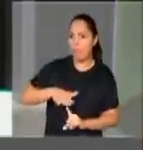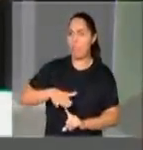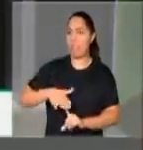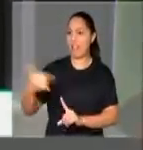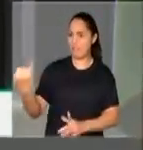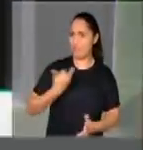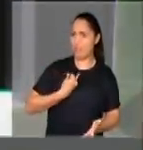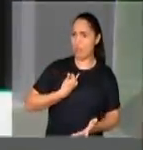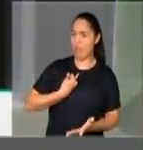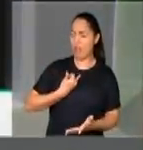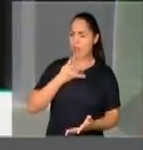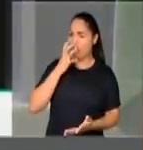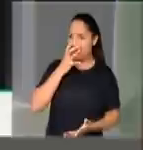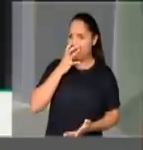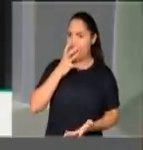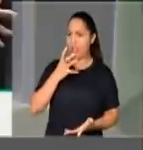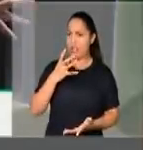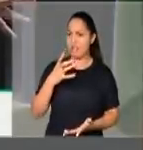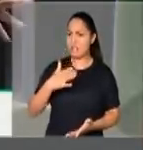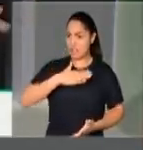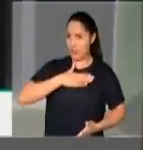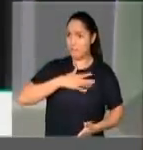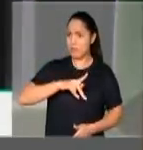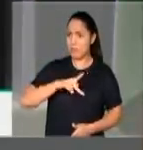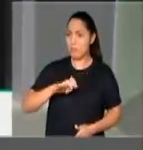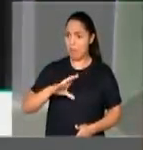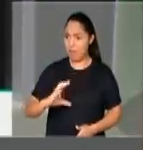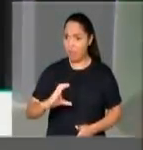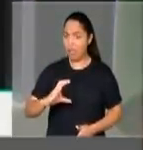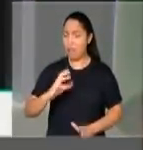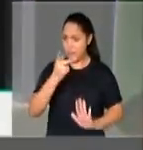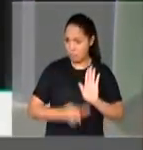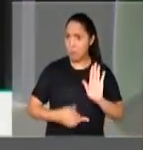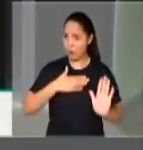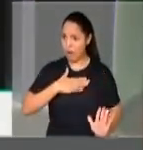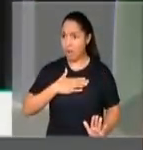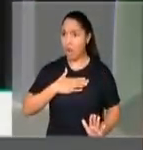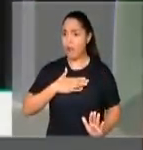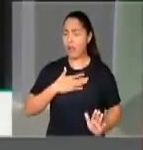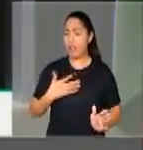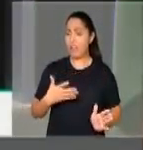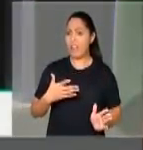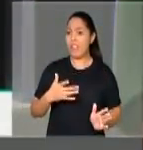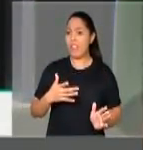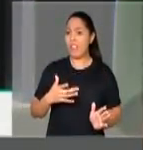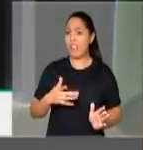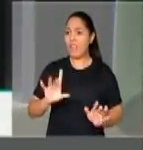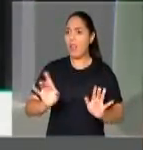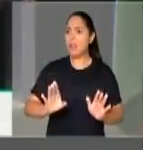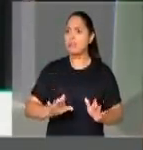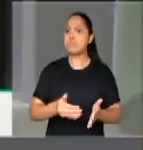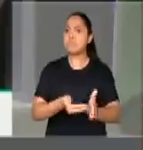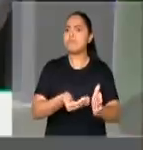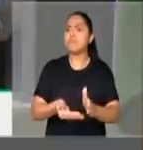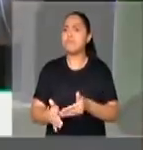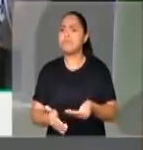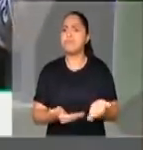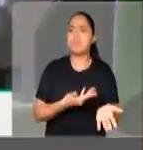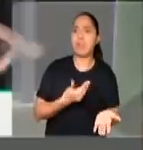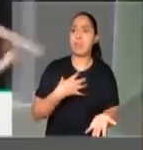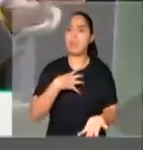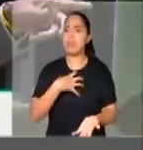quando viu que era a minha PEC, ele simplesmente rebocou toda